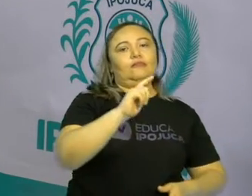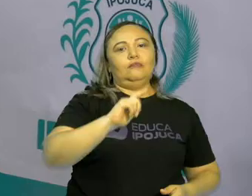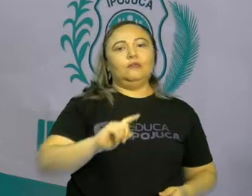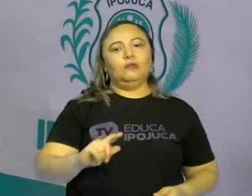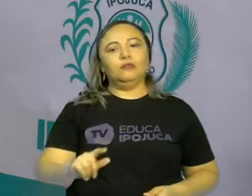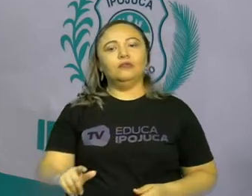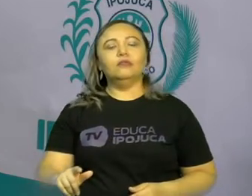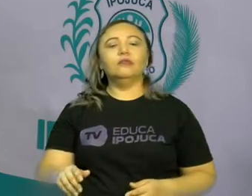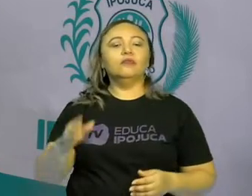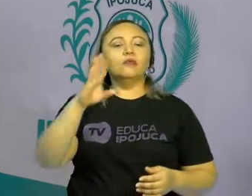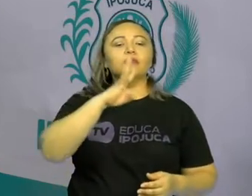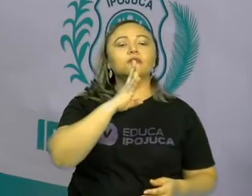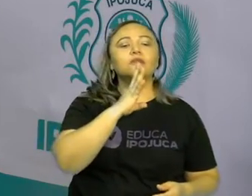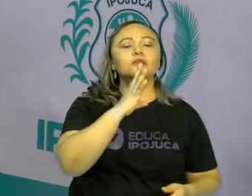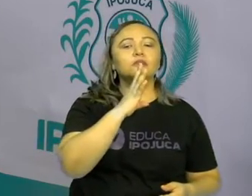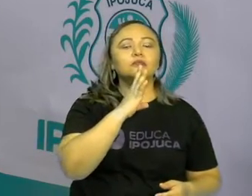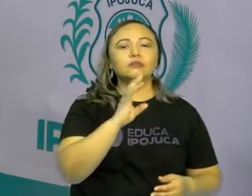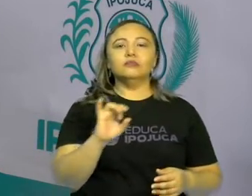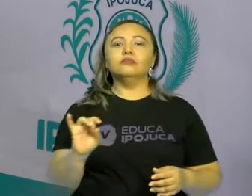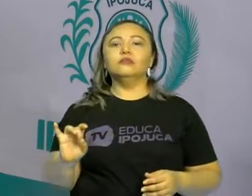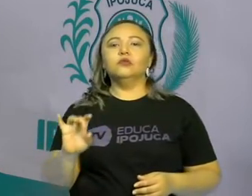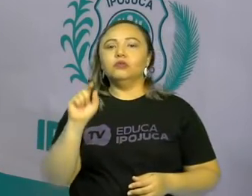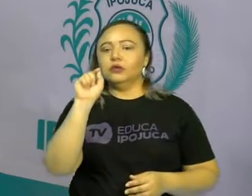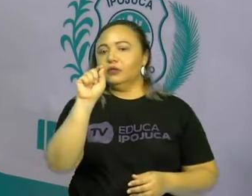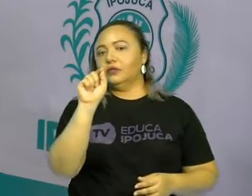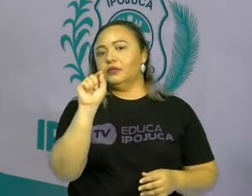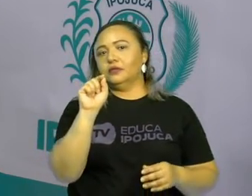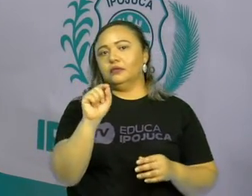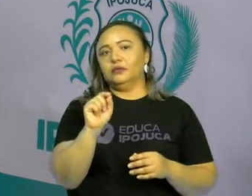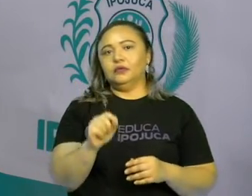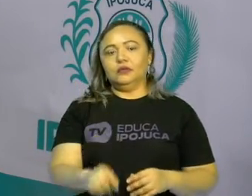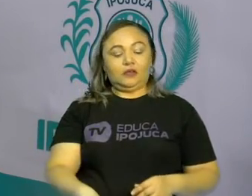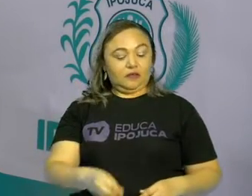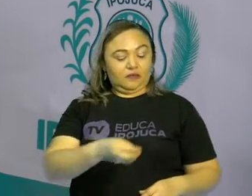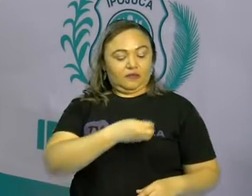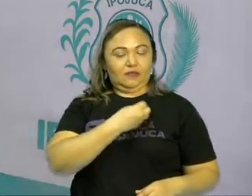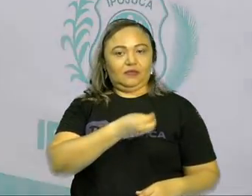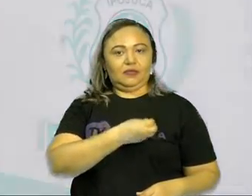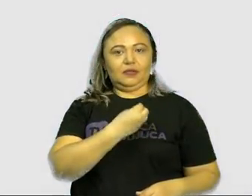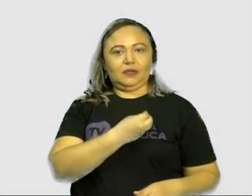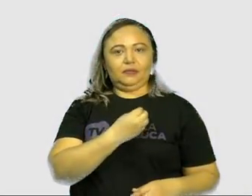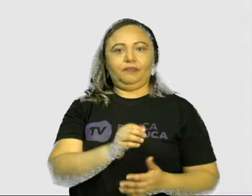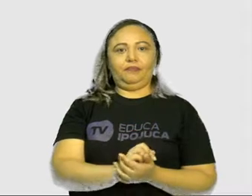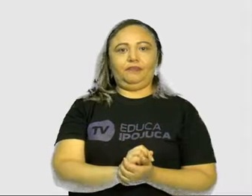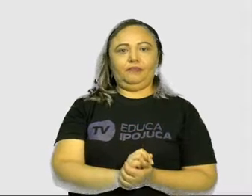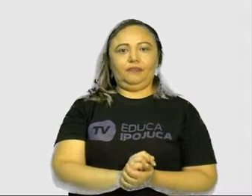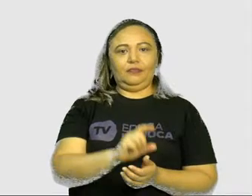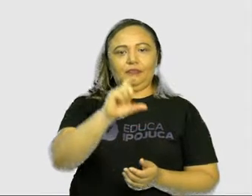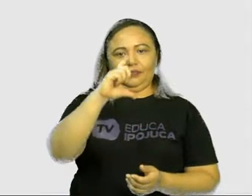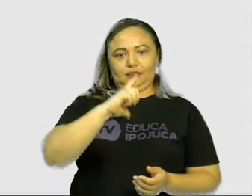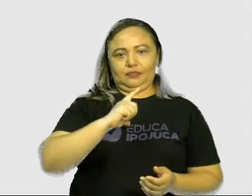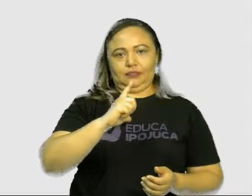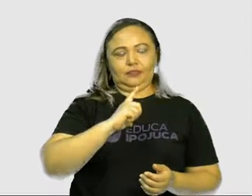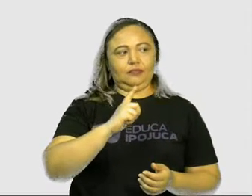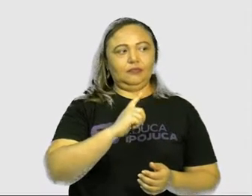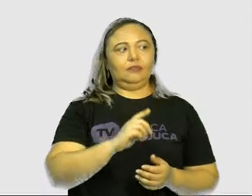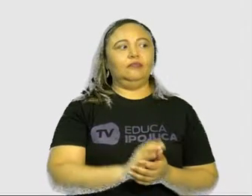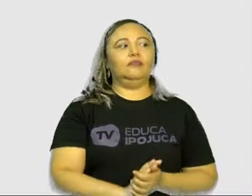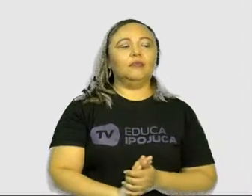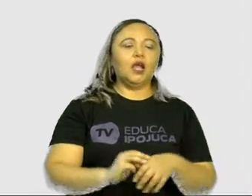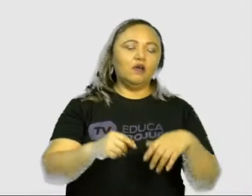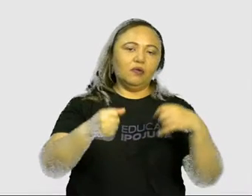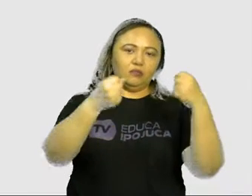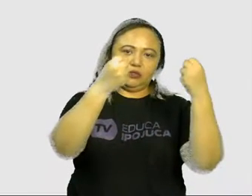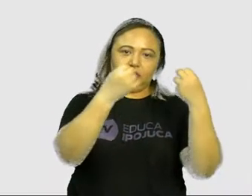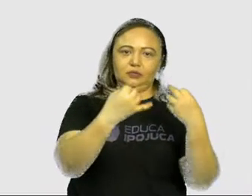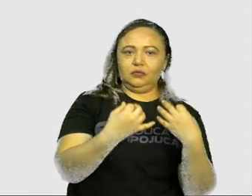Então vamos conhecer um pouquinho o que é ser vivo. Vamos analisar o nosso slide.